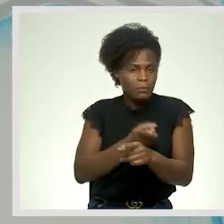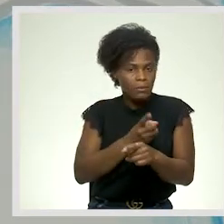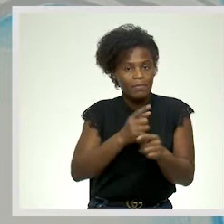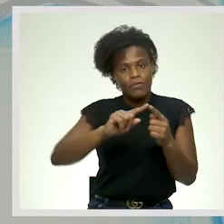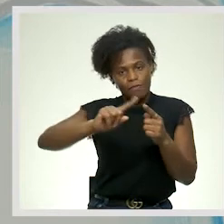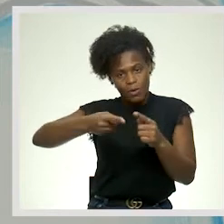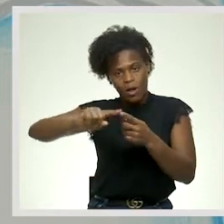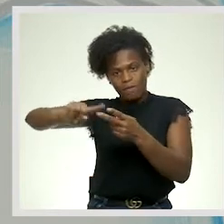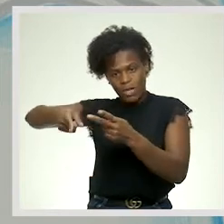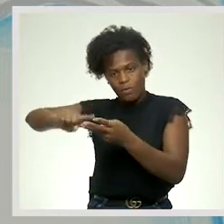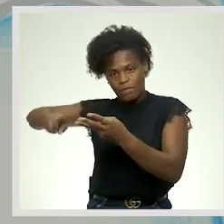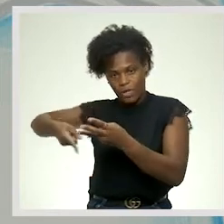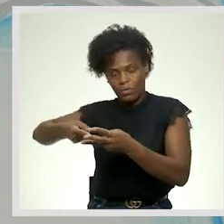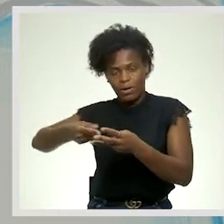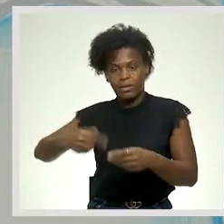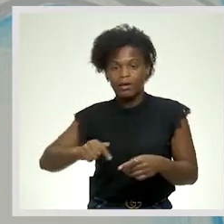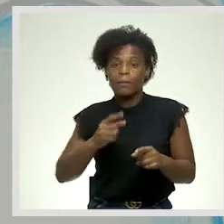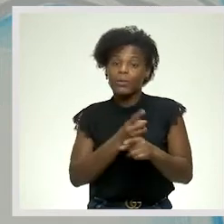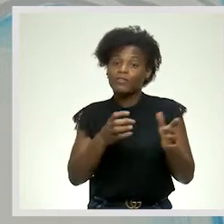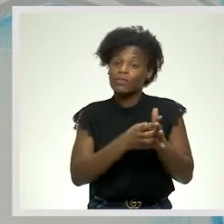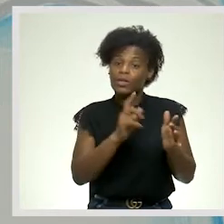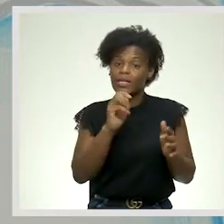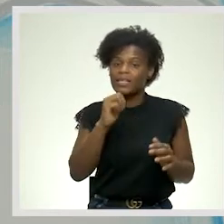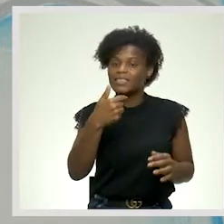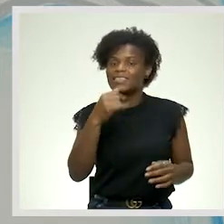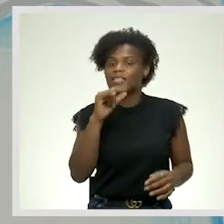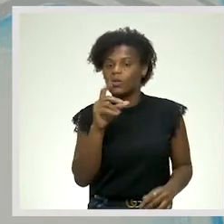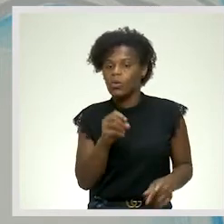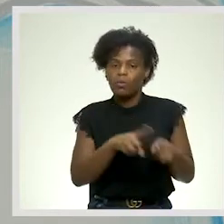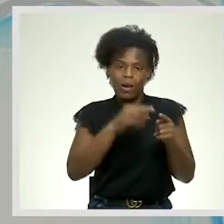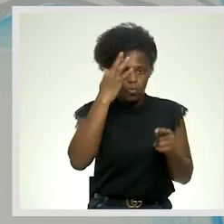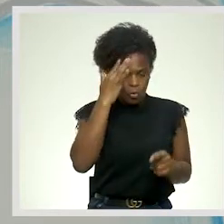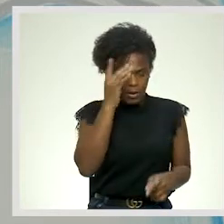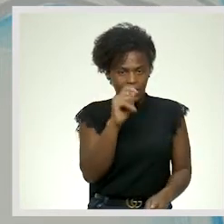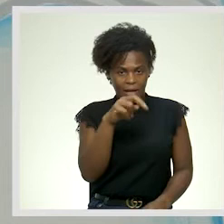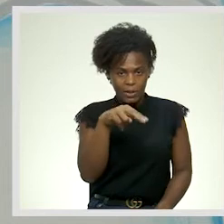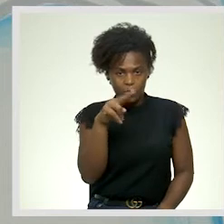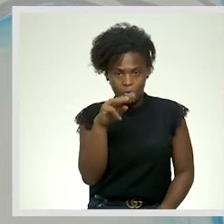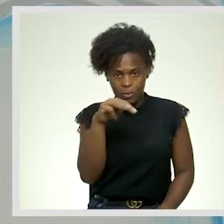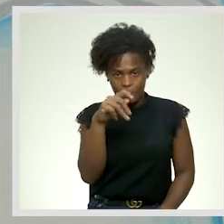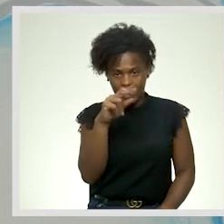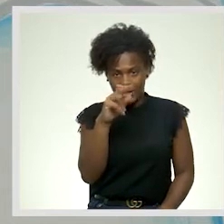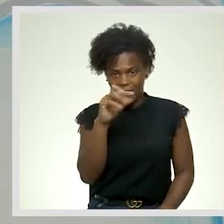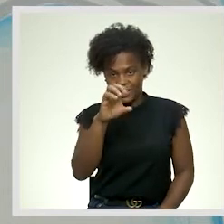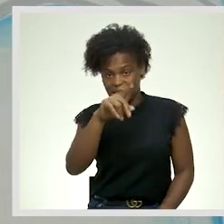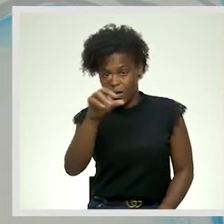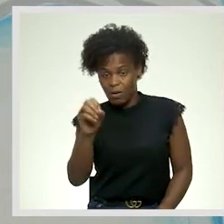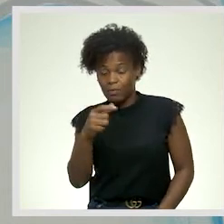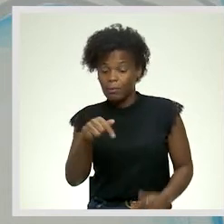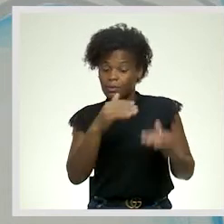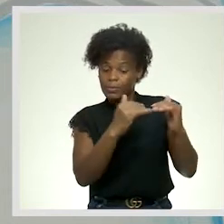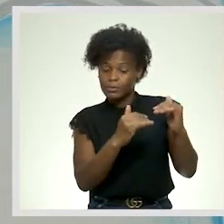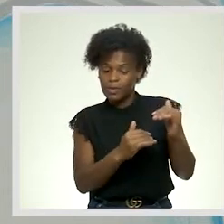por vírgula. Então, figura de estilo continua a ser enumeração. Há enumeração também gradativa ascendente?